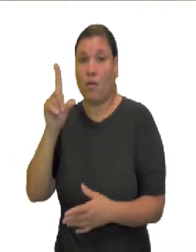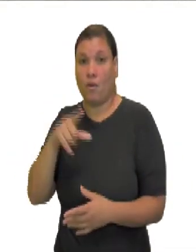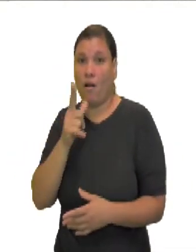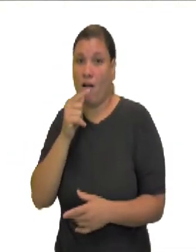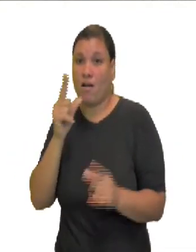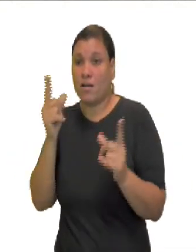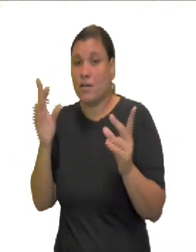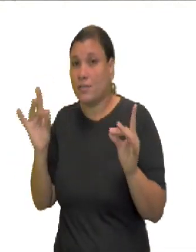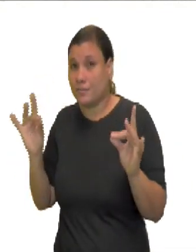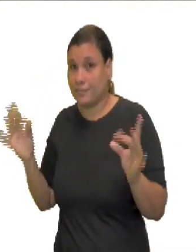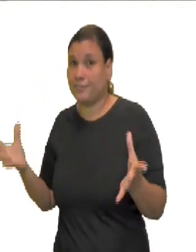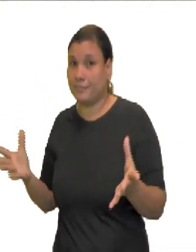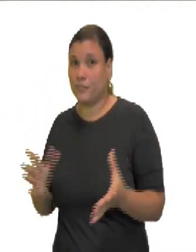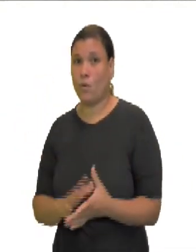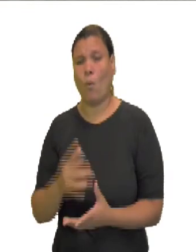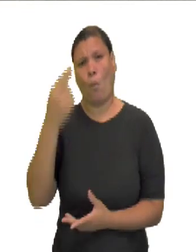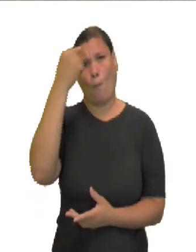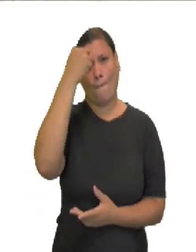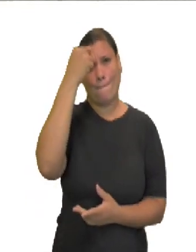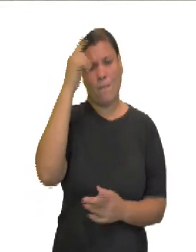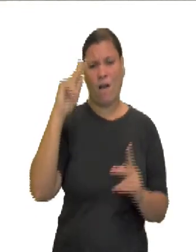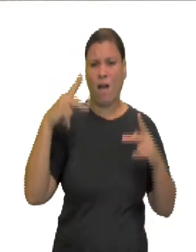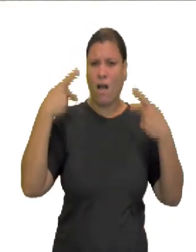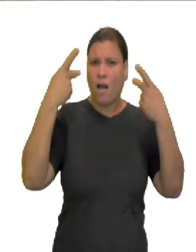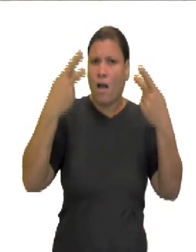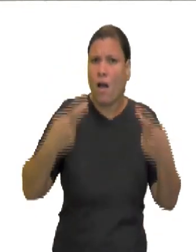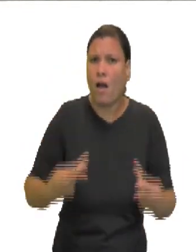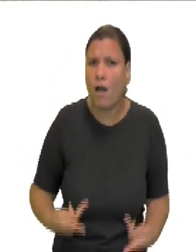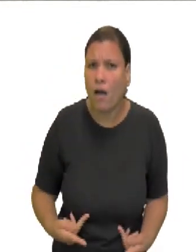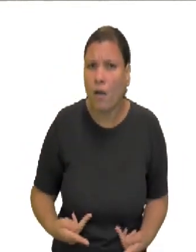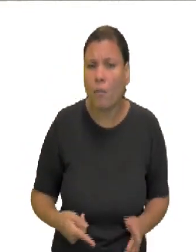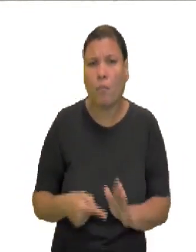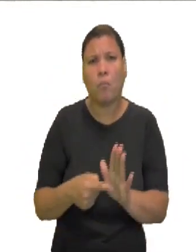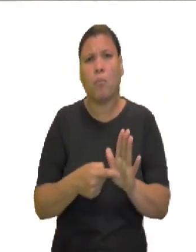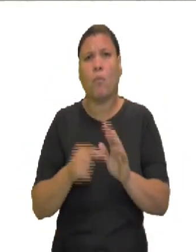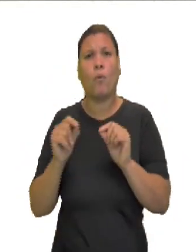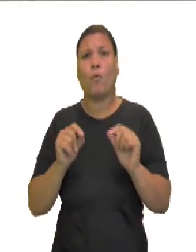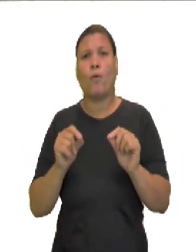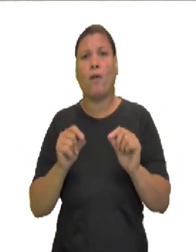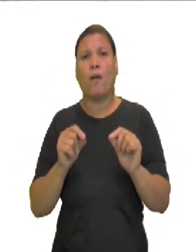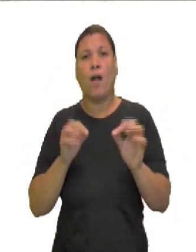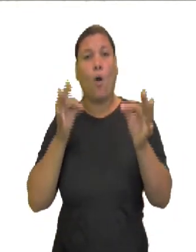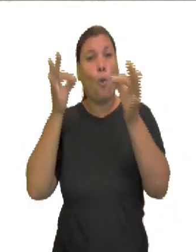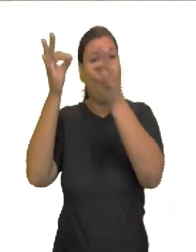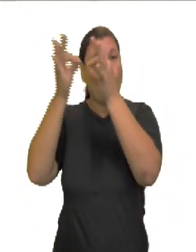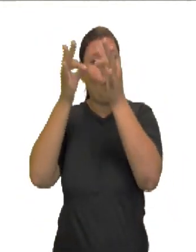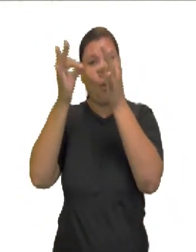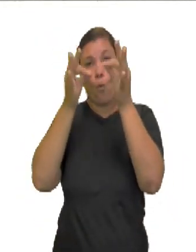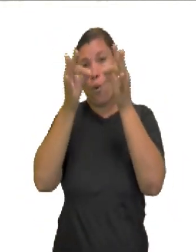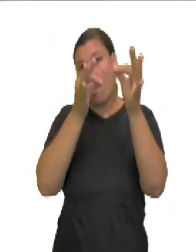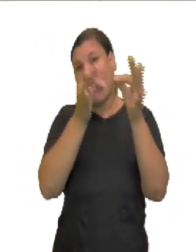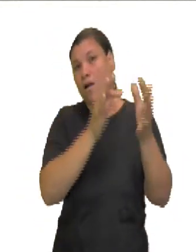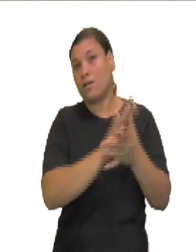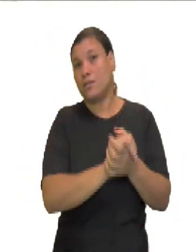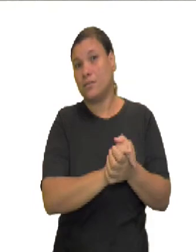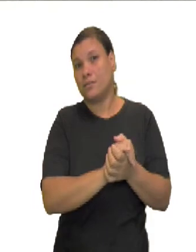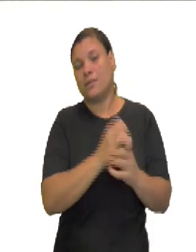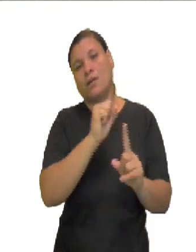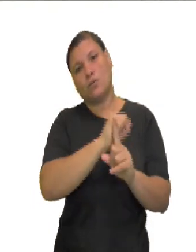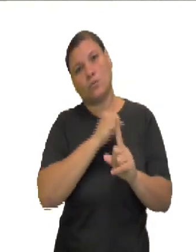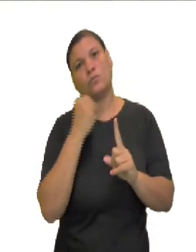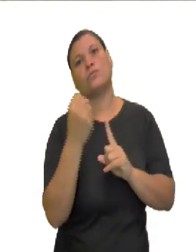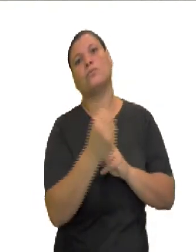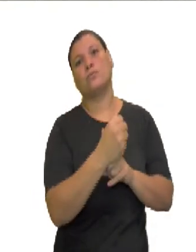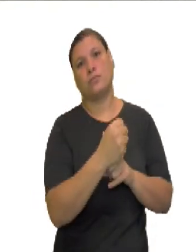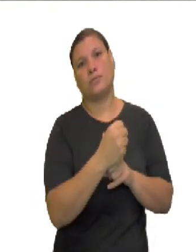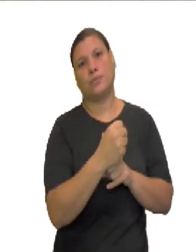quais o pensamento humano e as nossas organizações sociais passaram ainda e